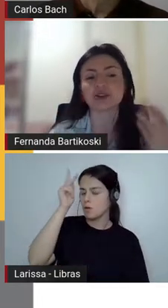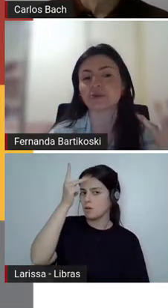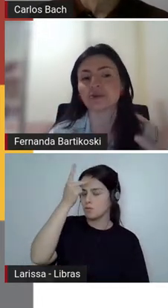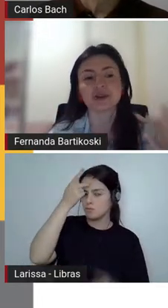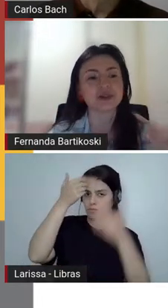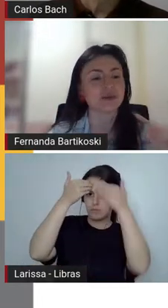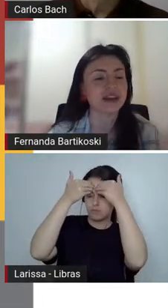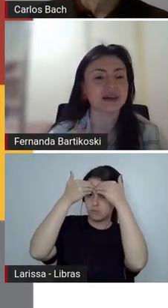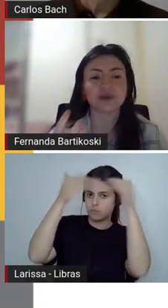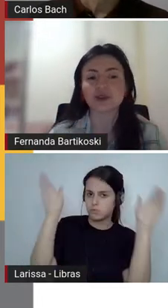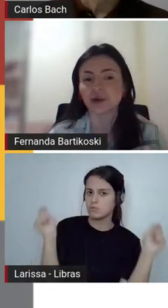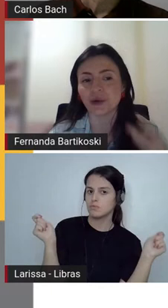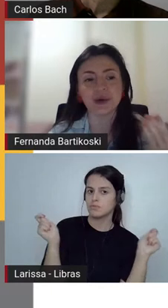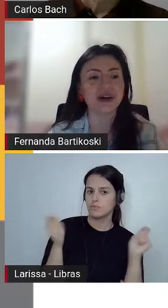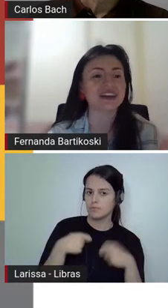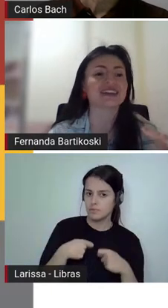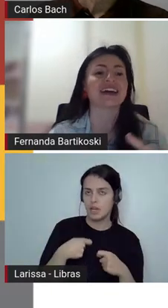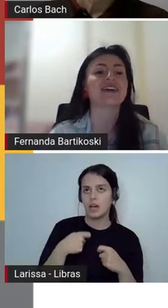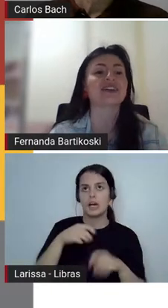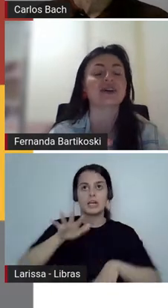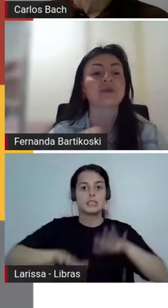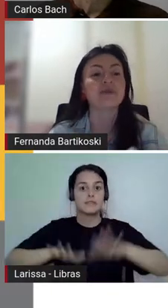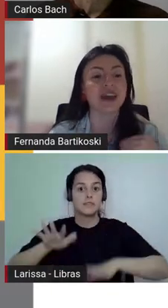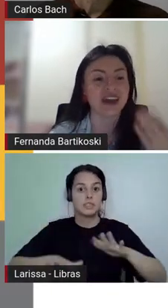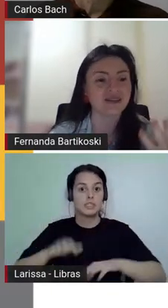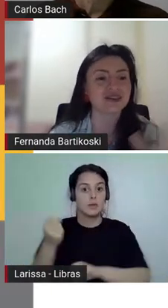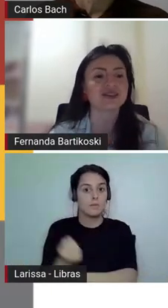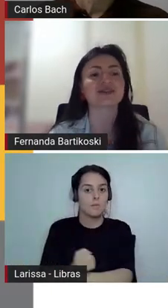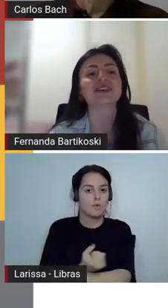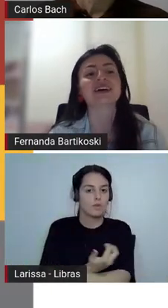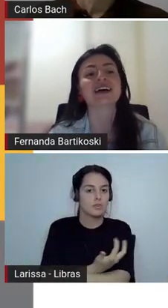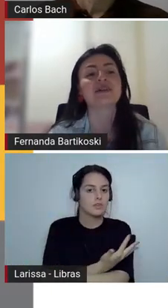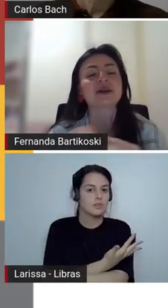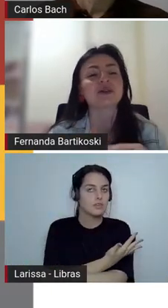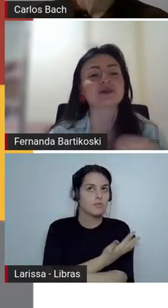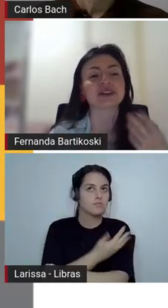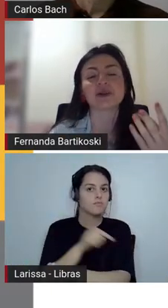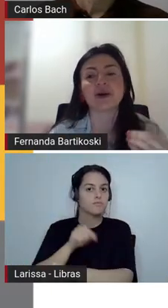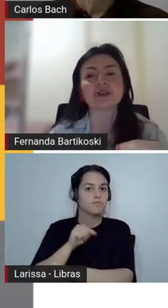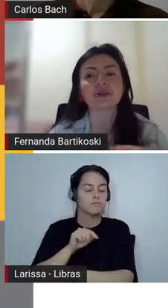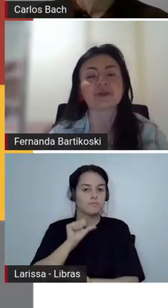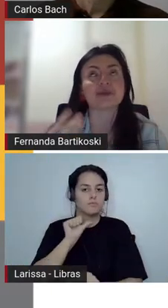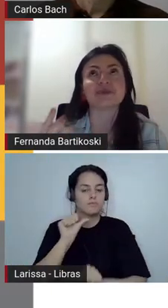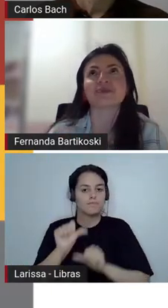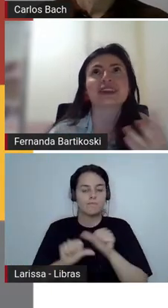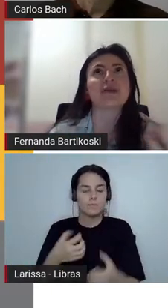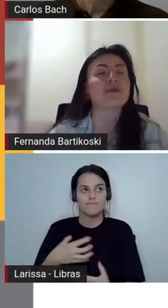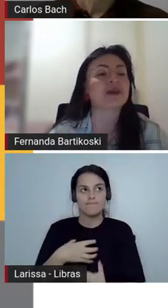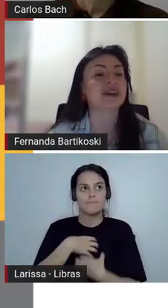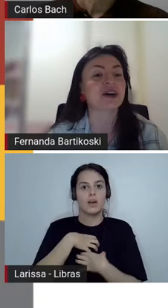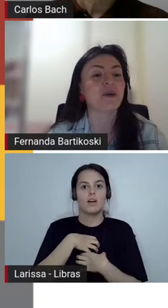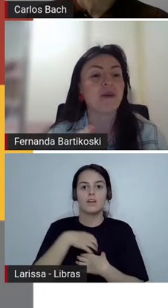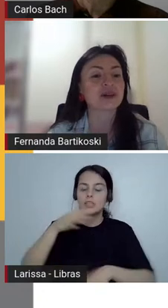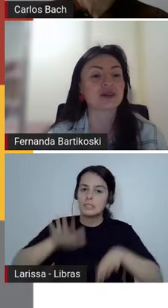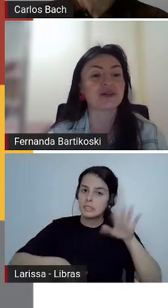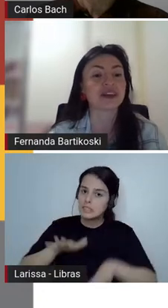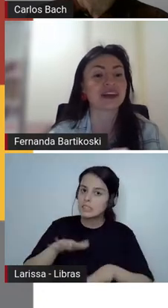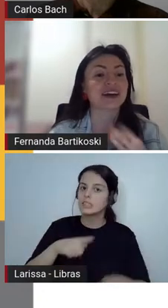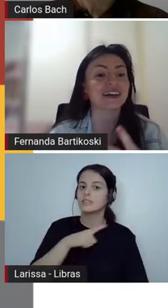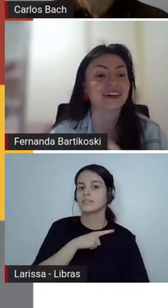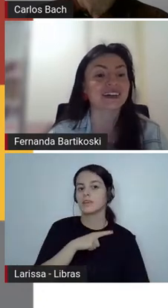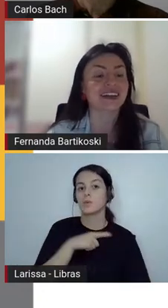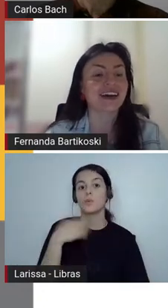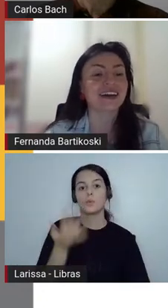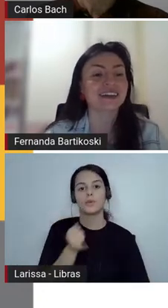minhas emoções, o que eu penso, eu posso mudar a minha opinião, posso,